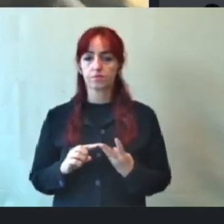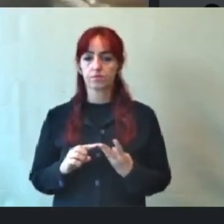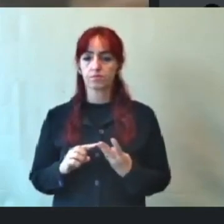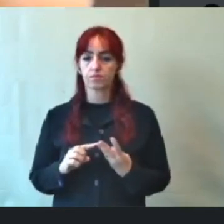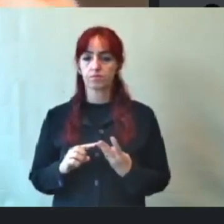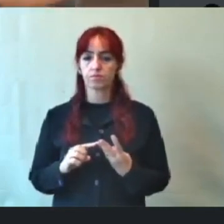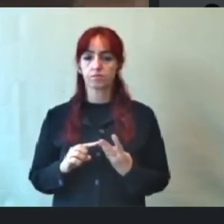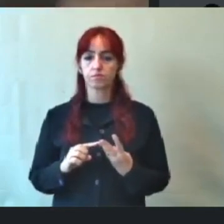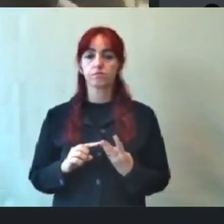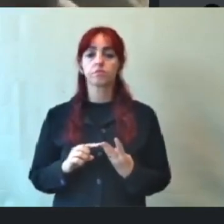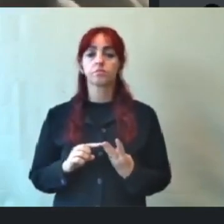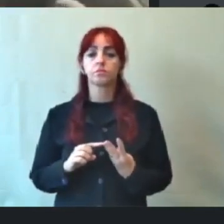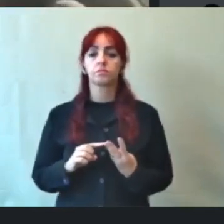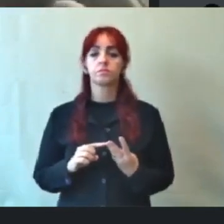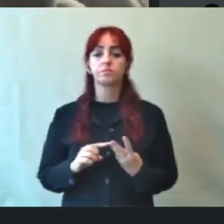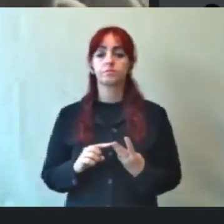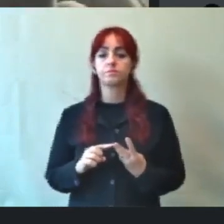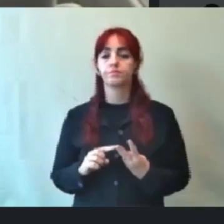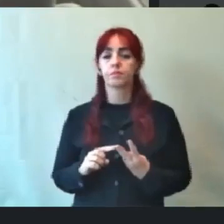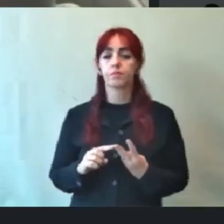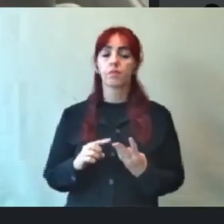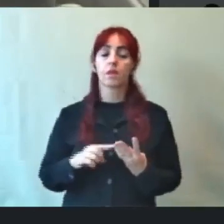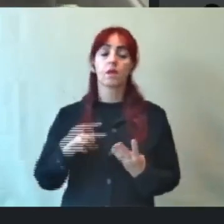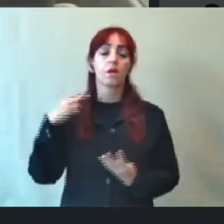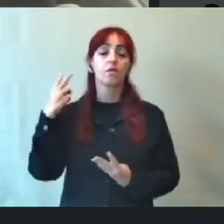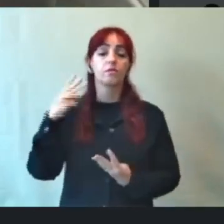E vereador Ciro Pereira.